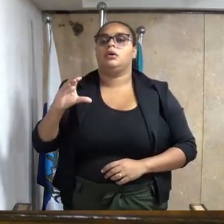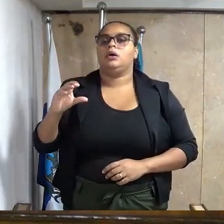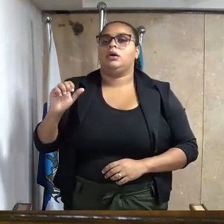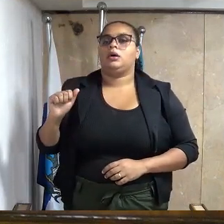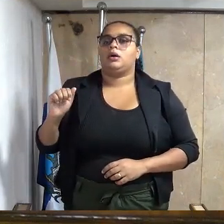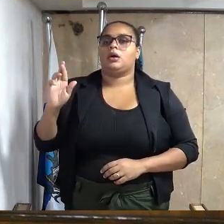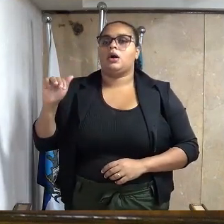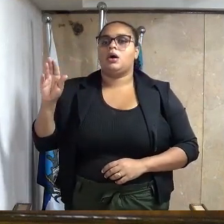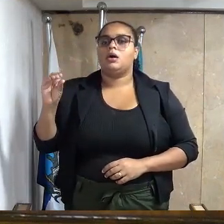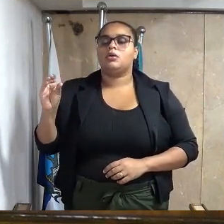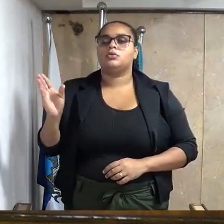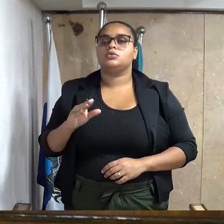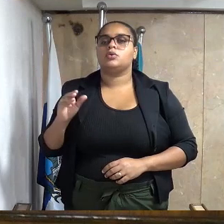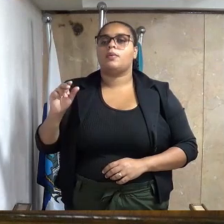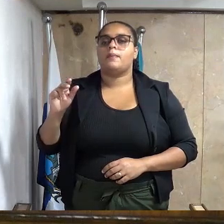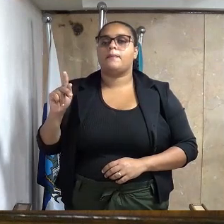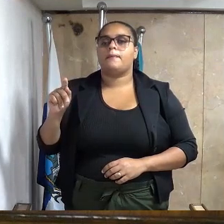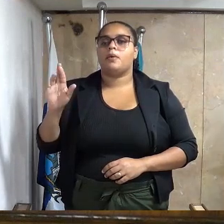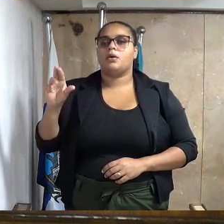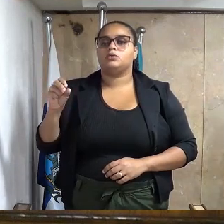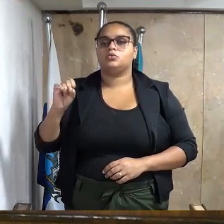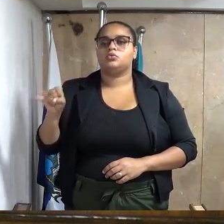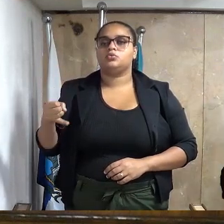Alberto de Paula Dia Júnior,